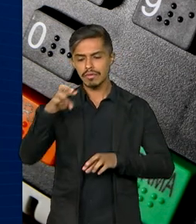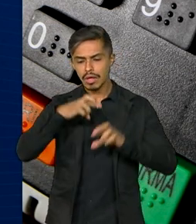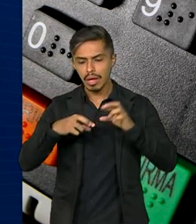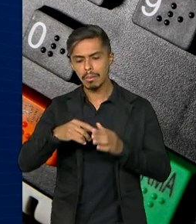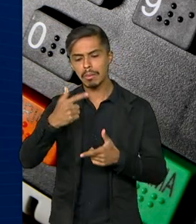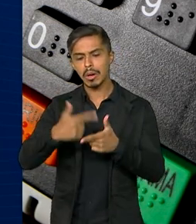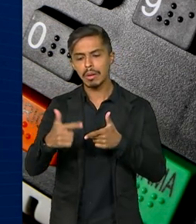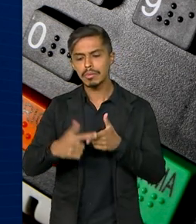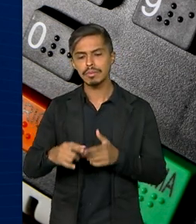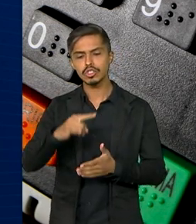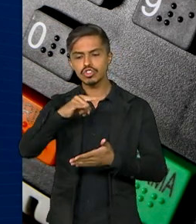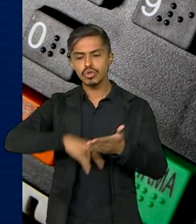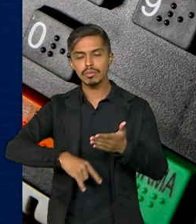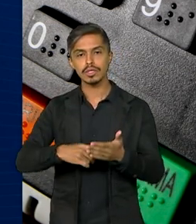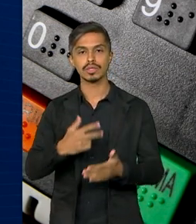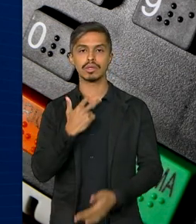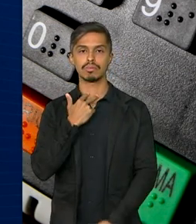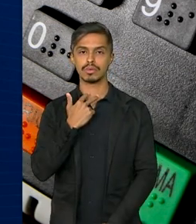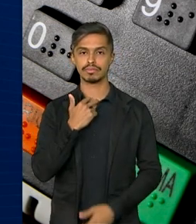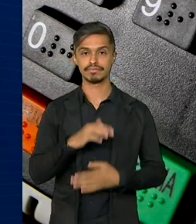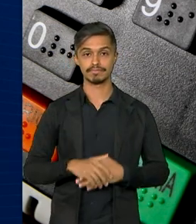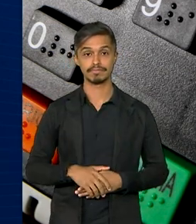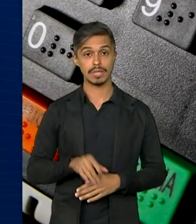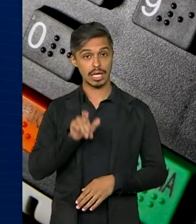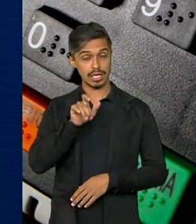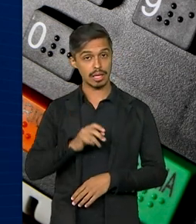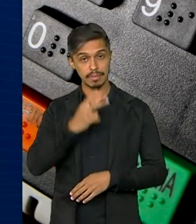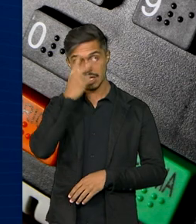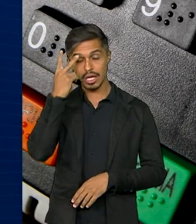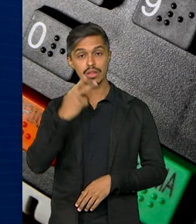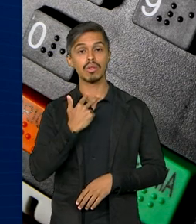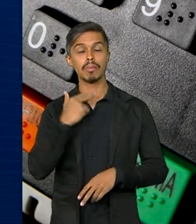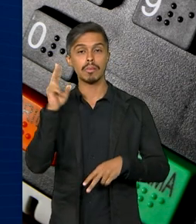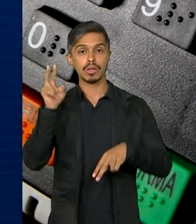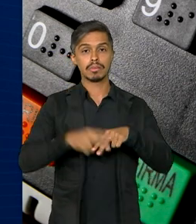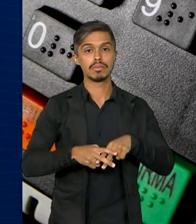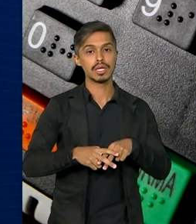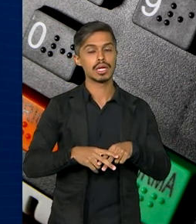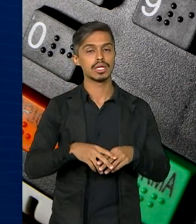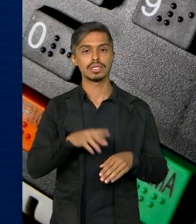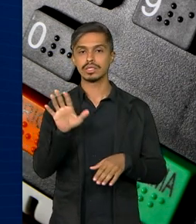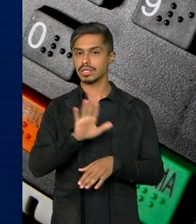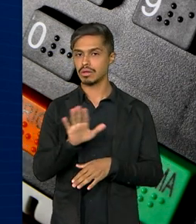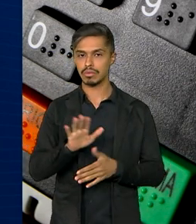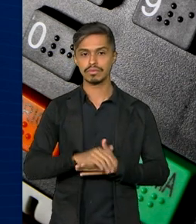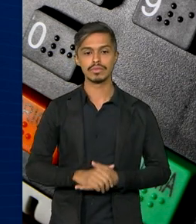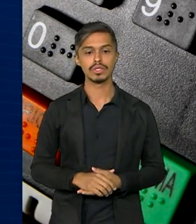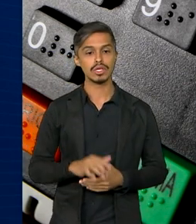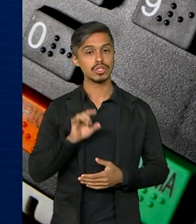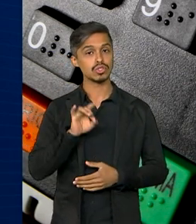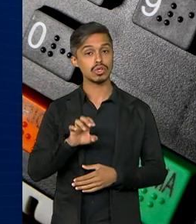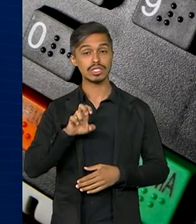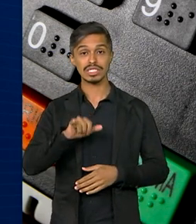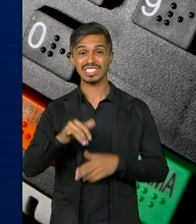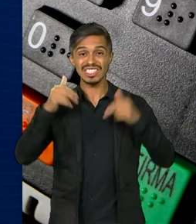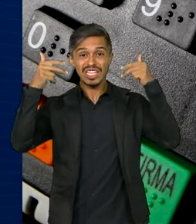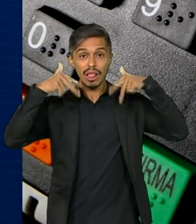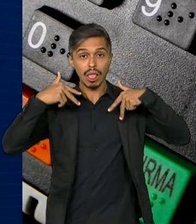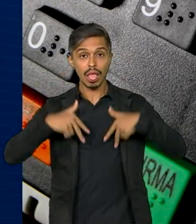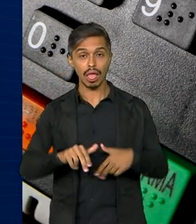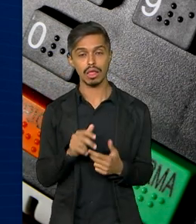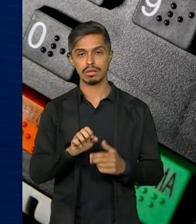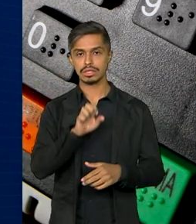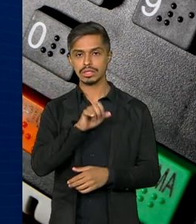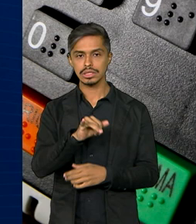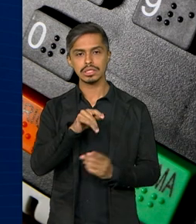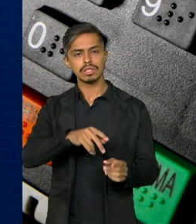documentação. O eleitor também não poderá ser preso ou detido, salvo em flagrante delito ou após sentença